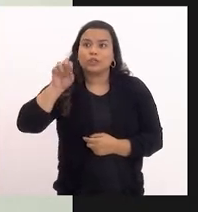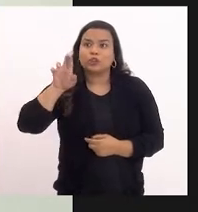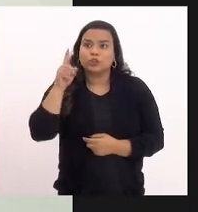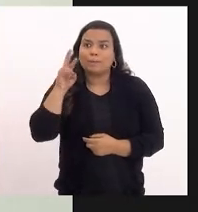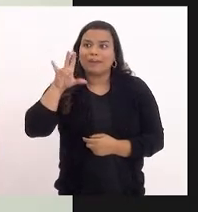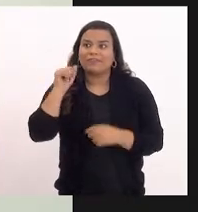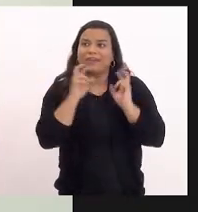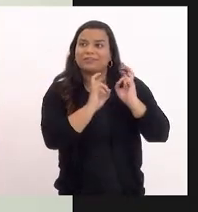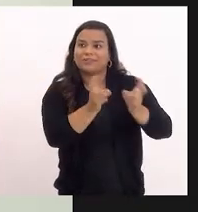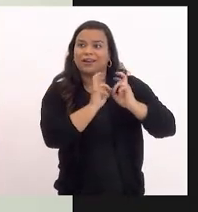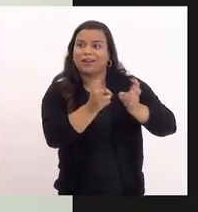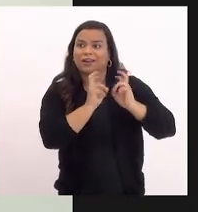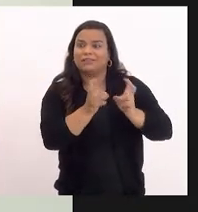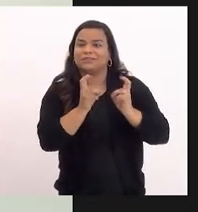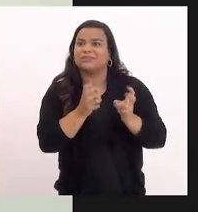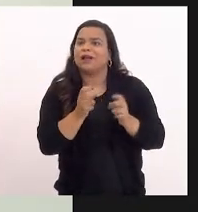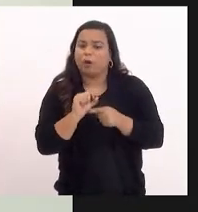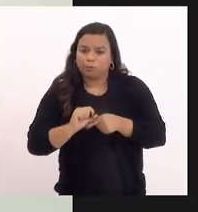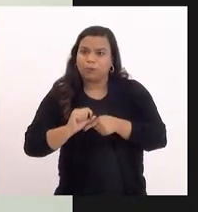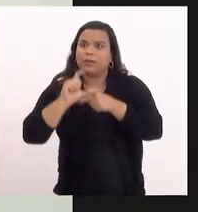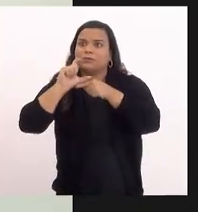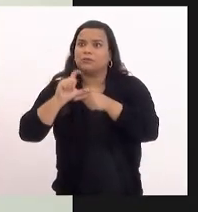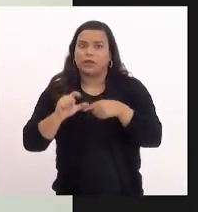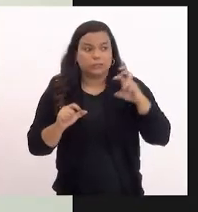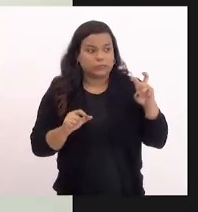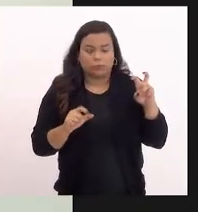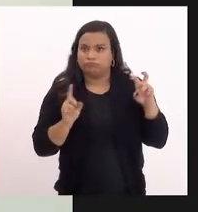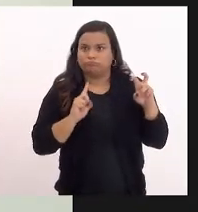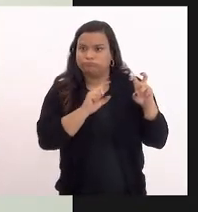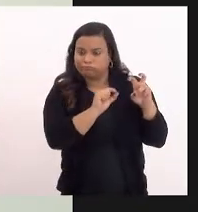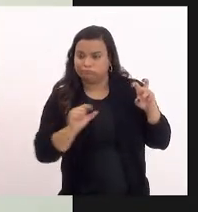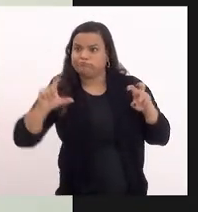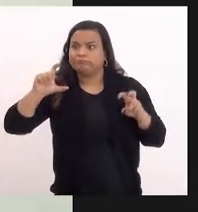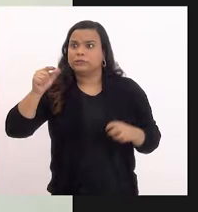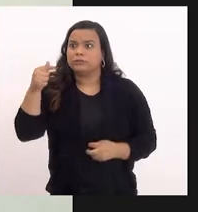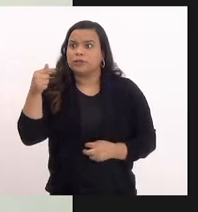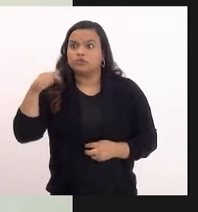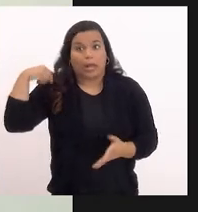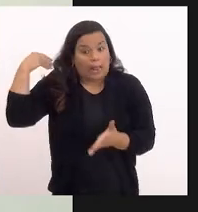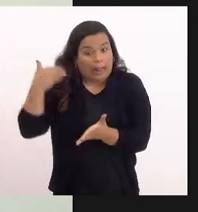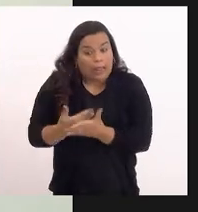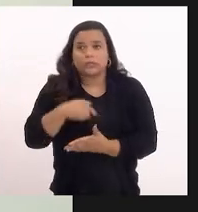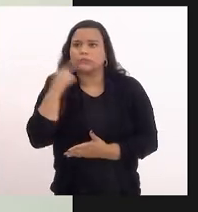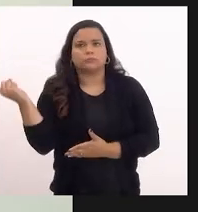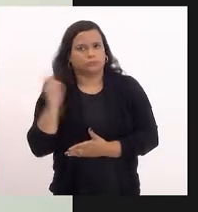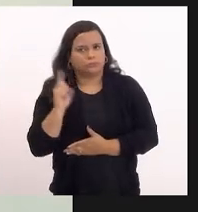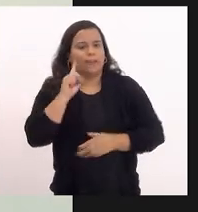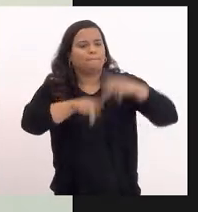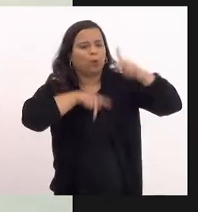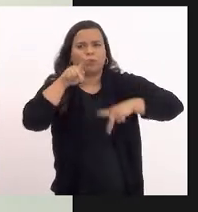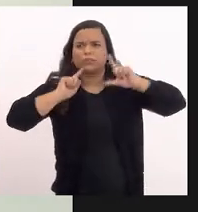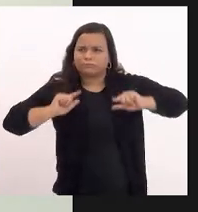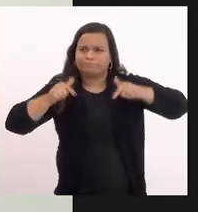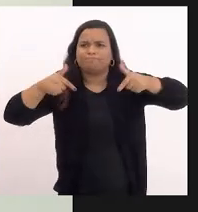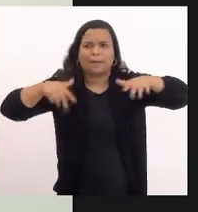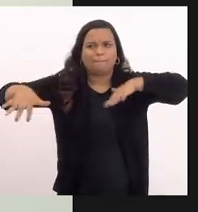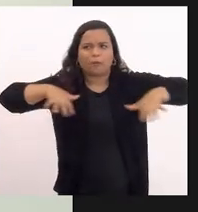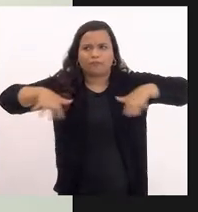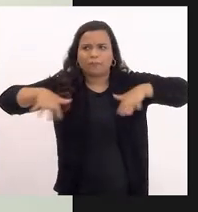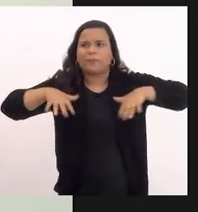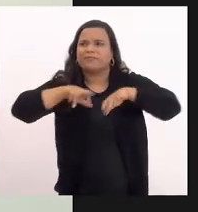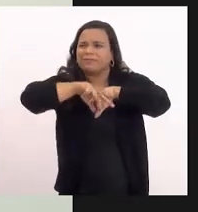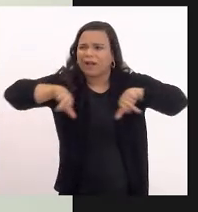dos nossos trens. Até agora, isso não aconteceu, a população está mobilizada, diversos segmentos da nossa sociedade, quer dizer,